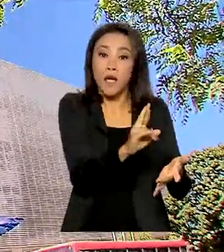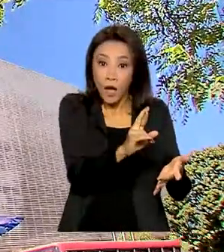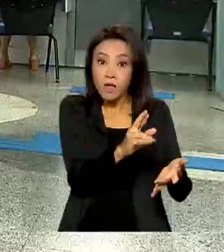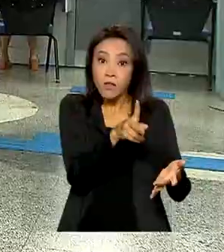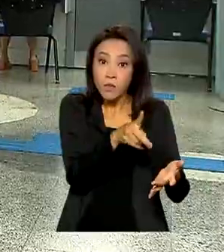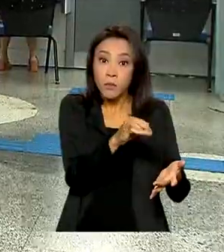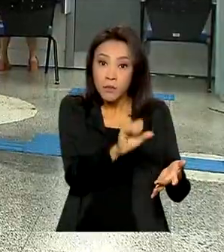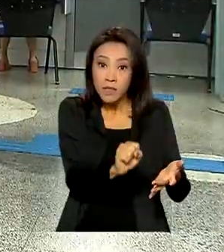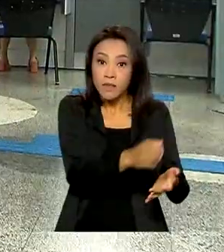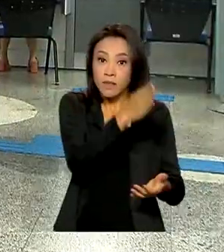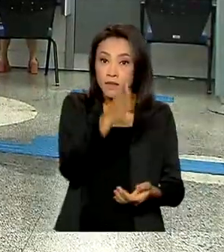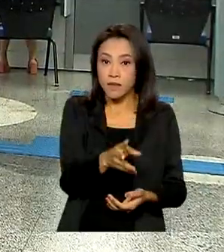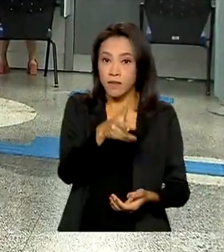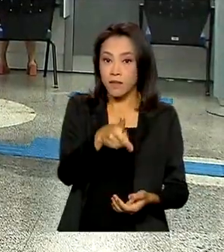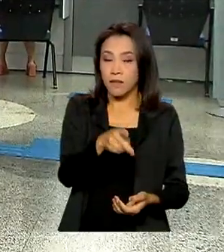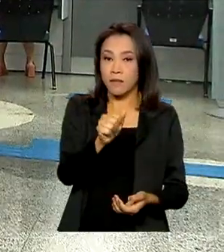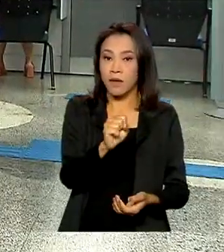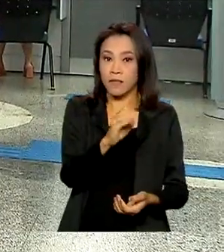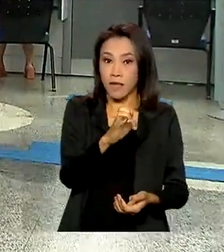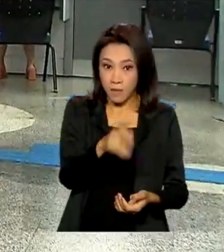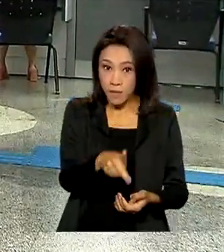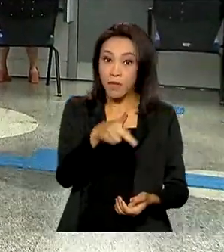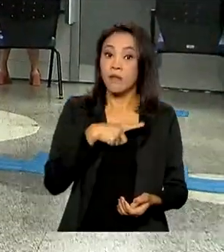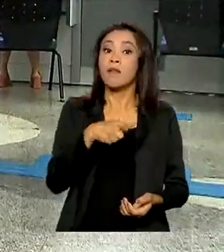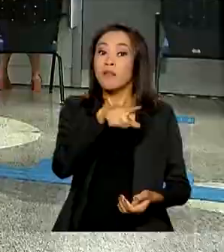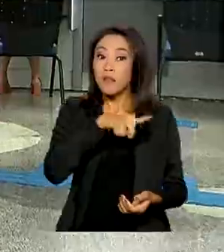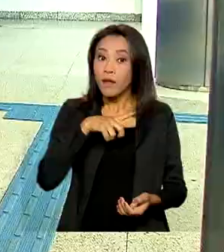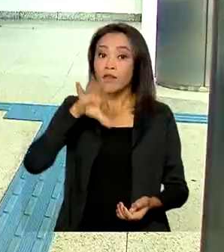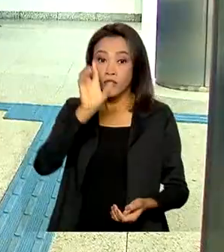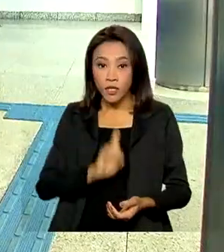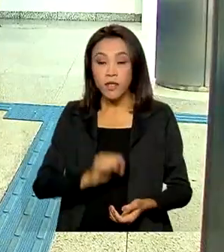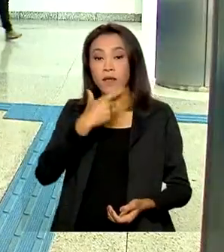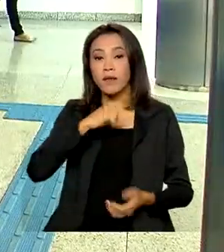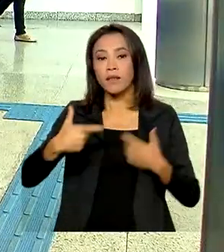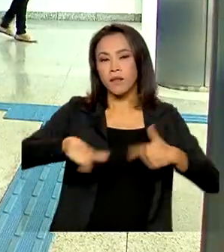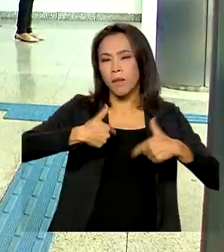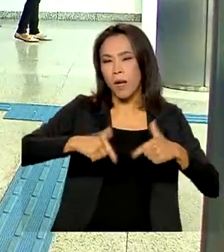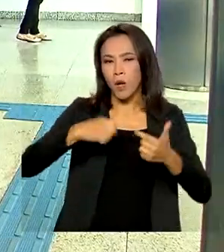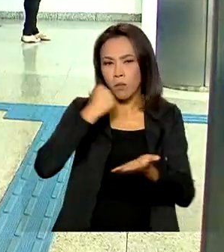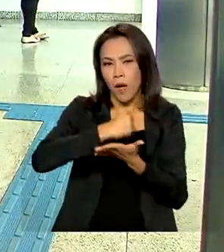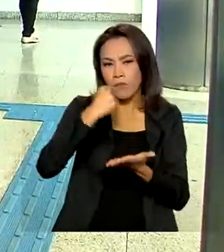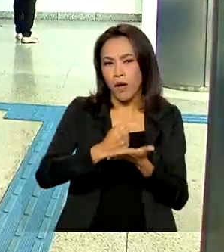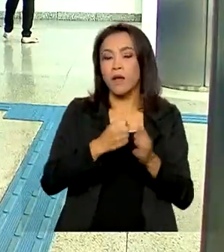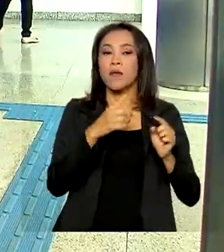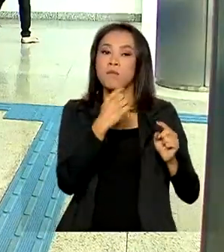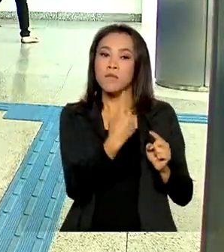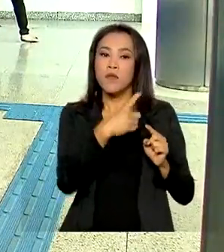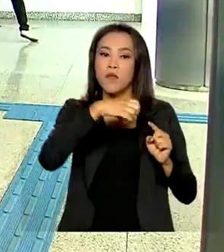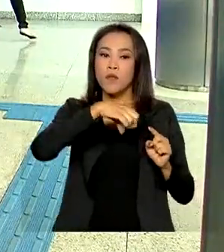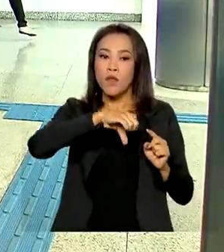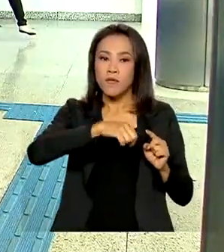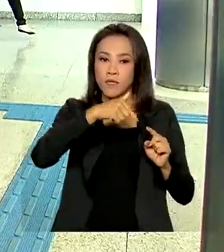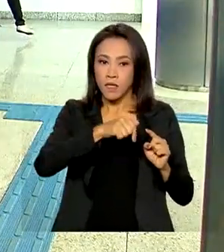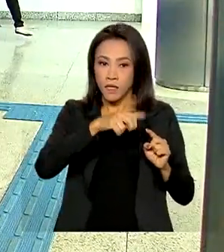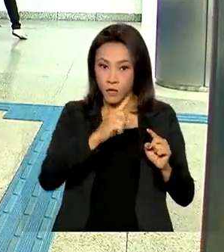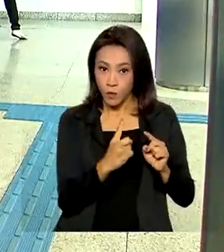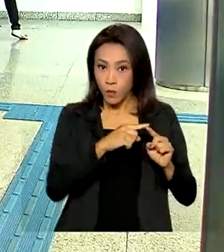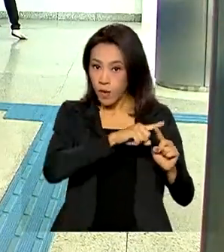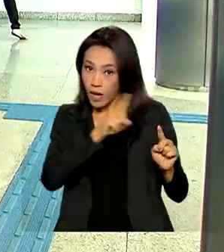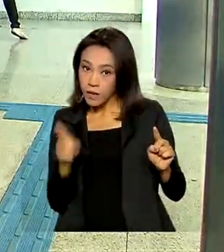saque. Tem direito quem trabalhou com carteira assinada entre 1971 e 1988.